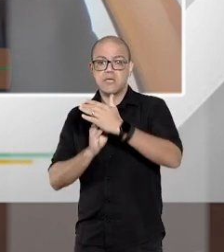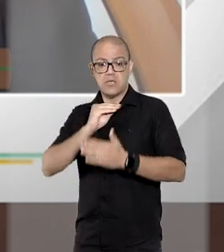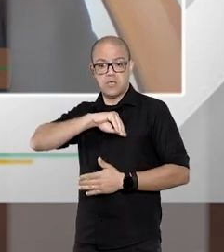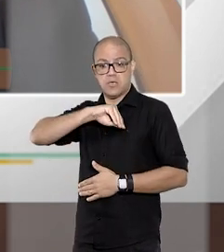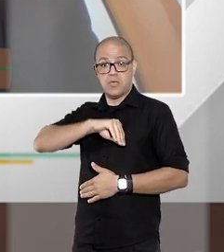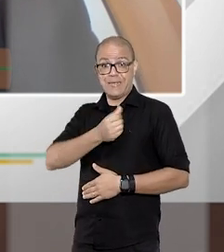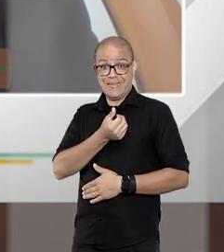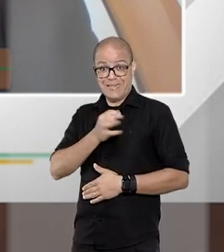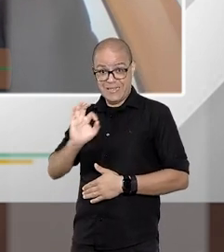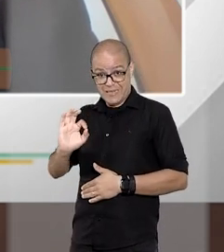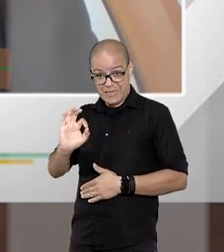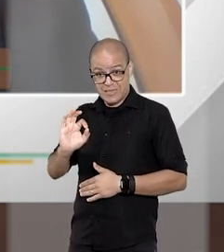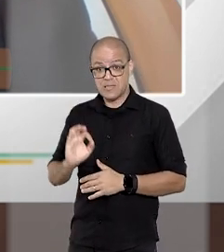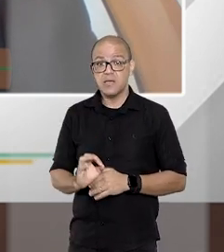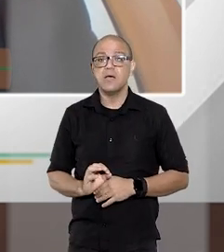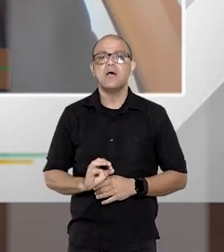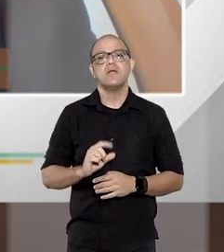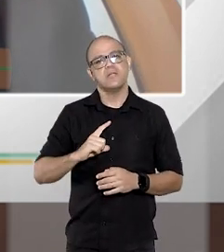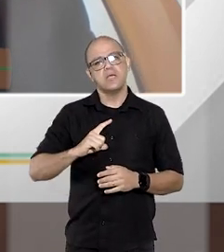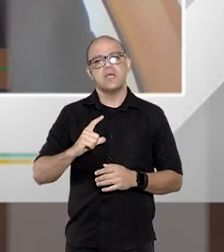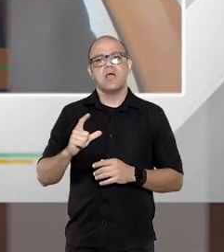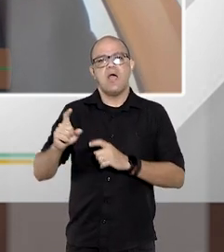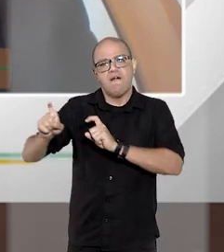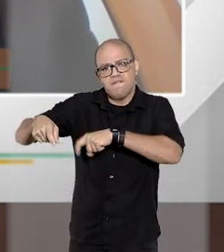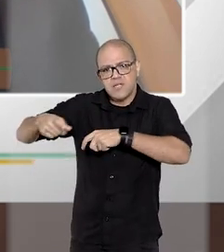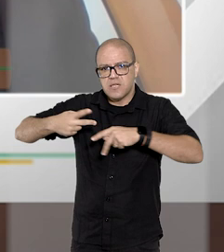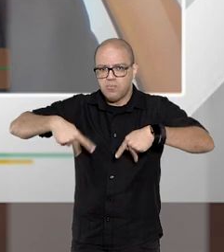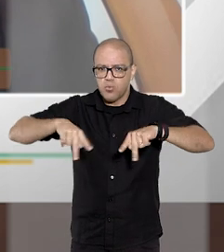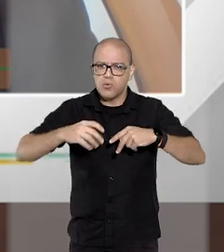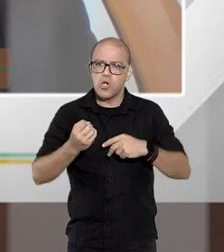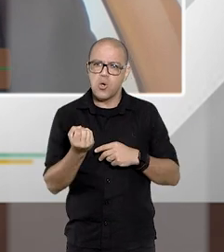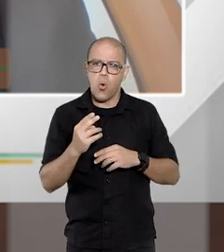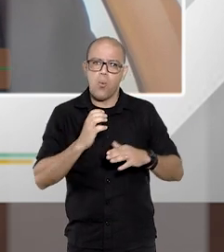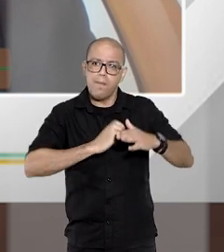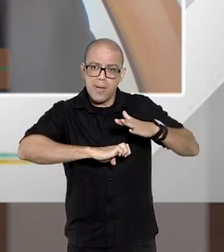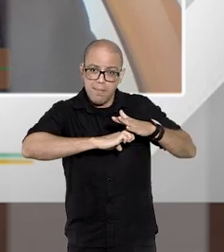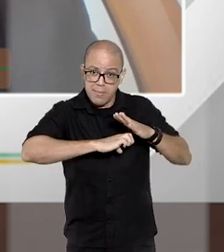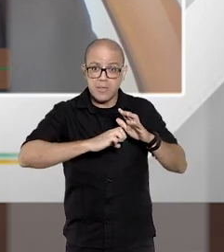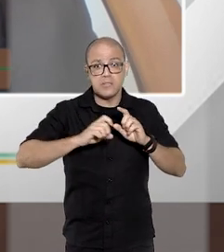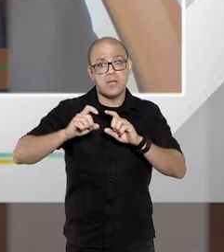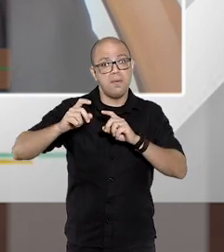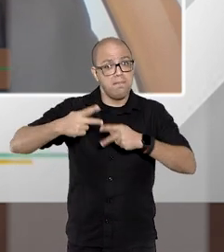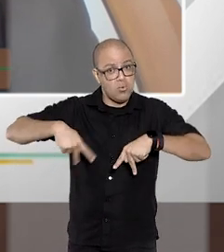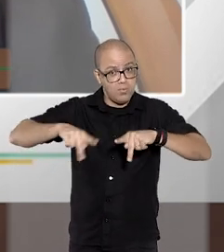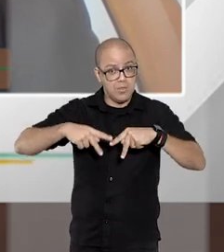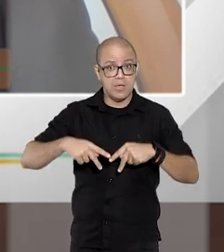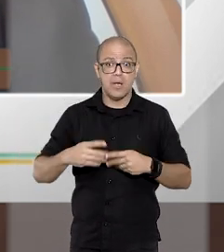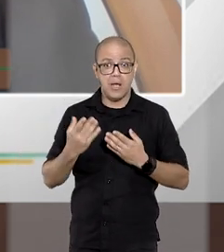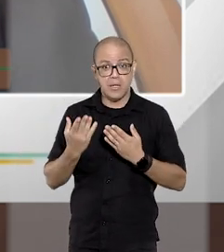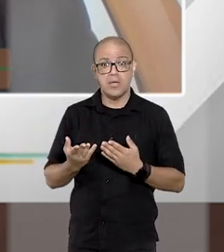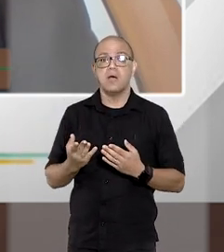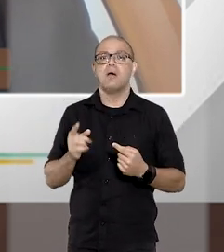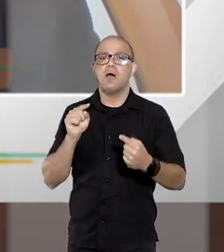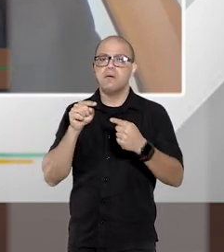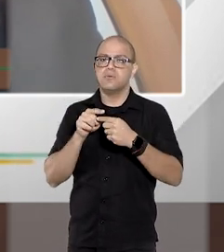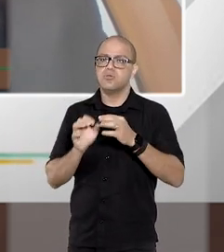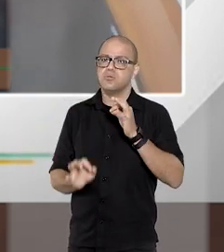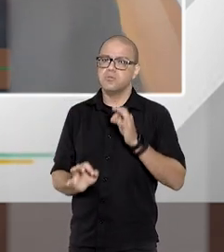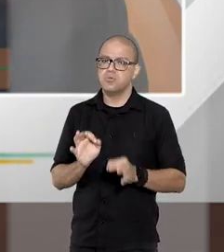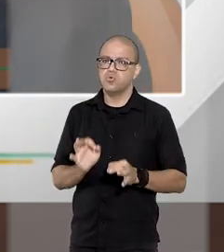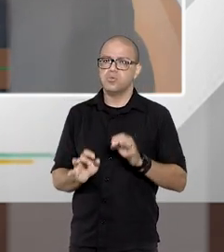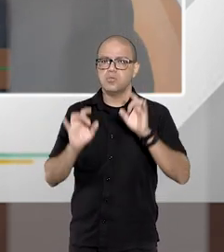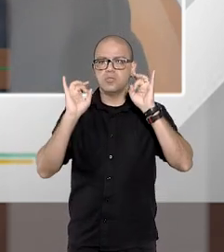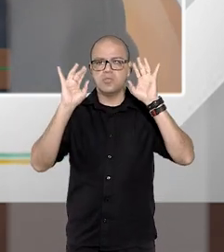salários mínimos, e tenha como réu ou a fazenda pública ou uma empresa pública, essa causa é sujeita ao